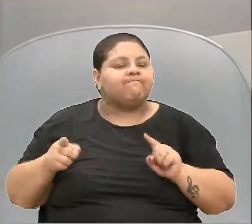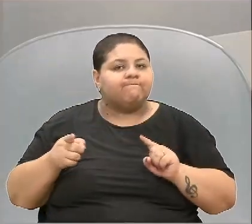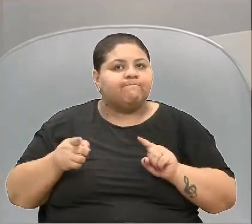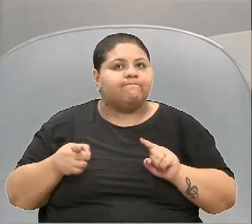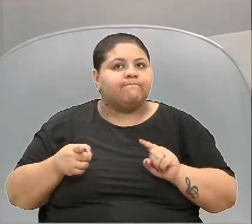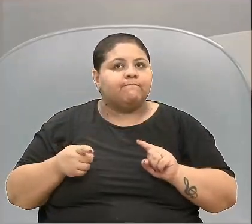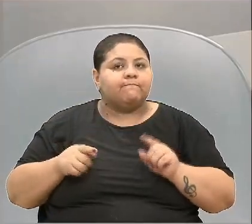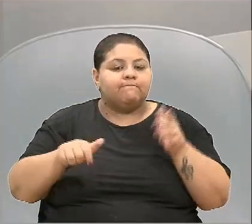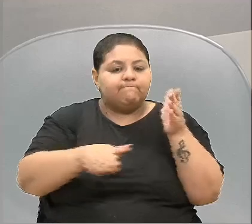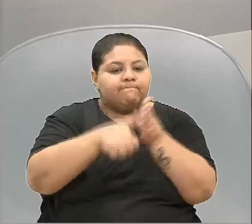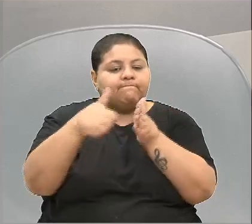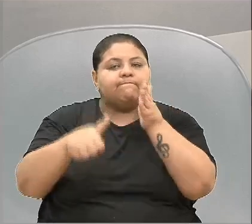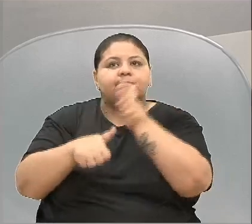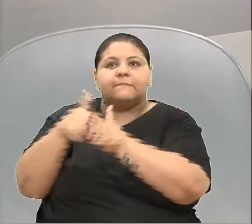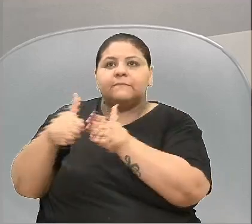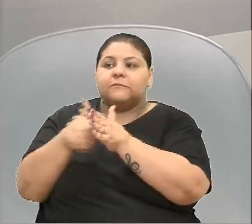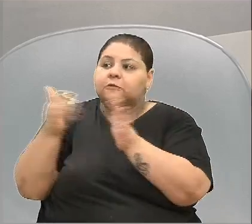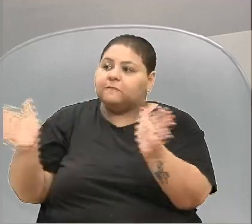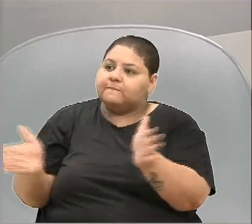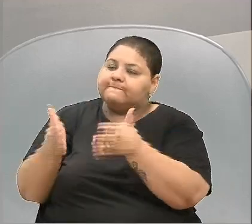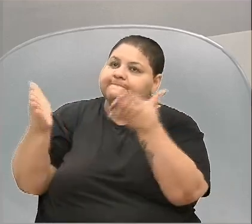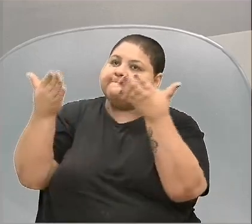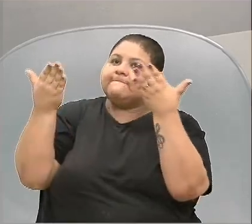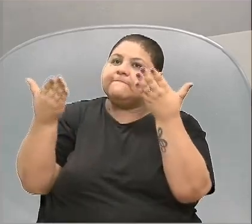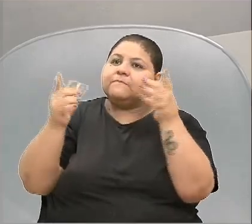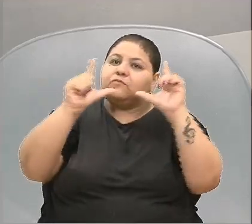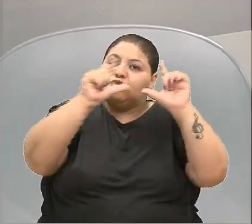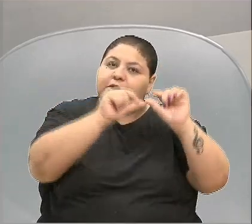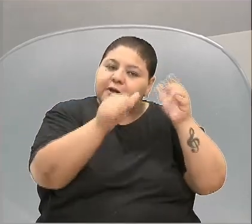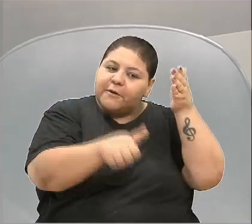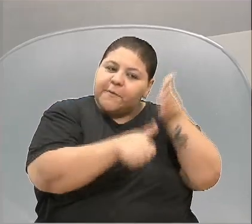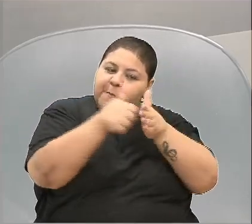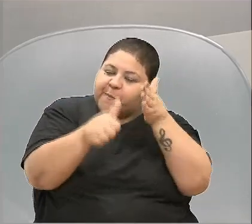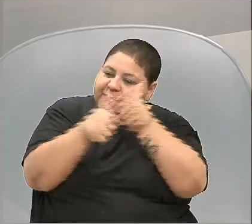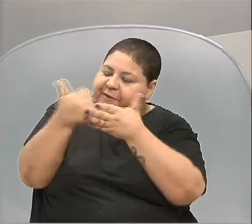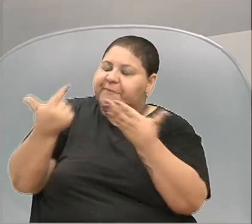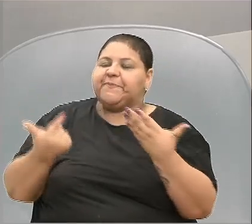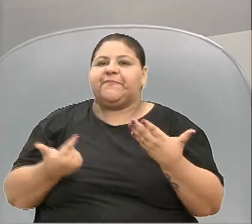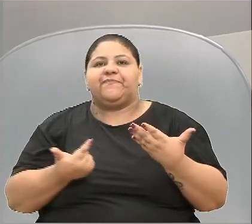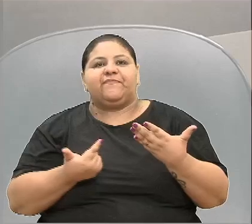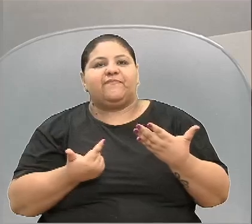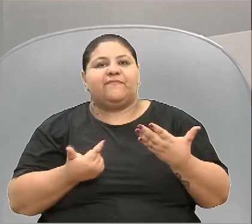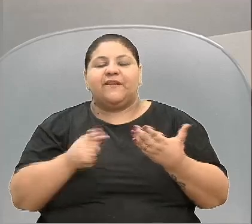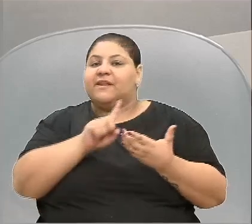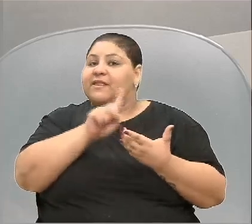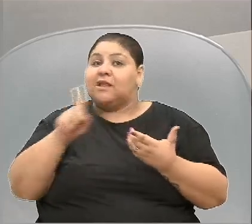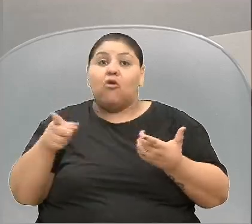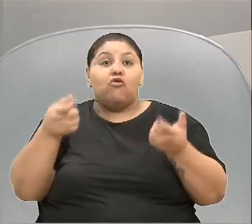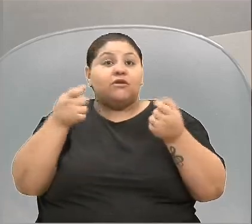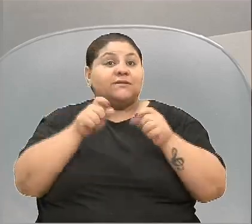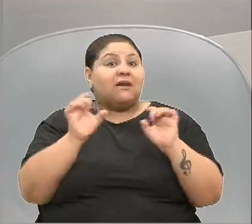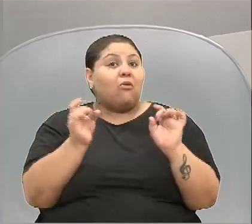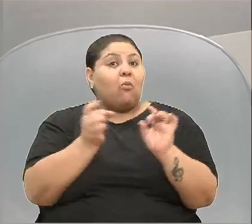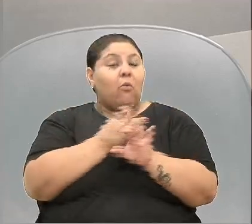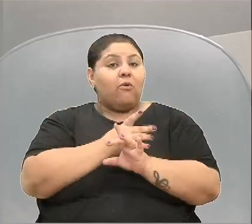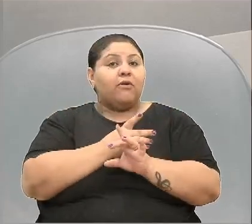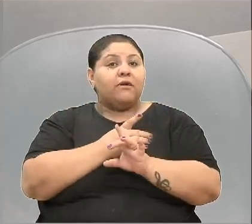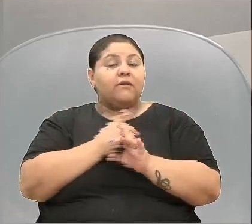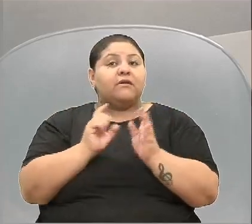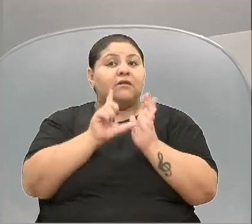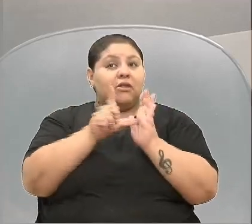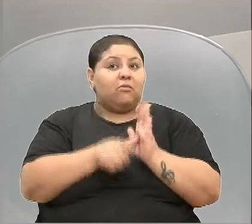mas melhorias, enfim, incentivos um pouquinho melhor, muito além ainda daquilo que é a necessidade. Depois do meu grande